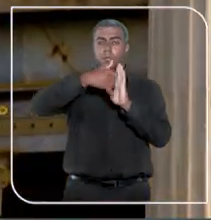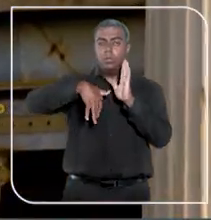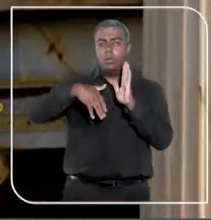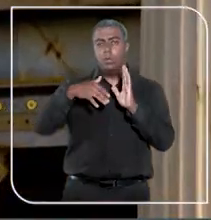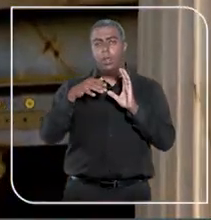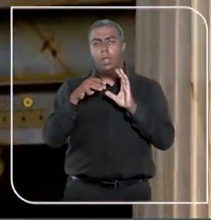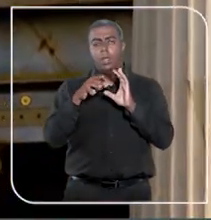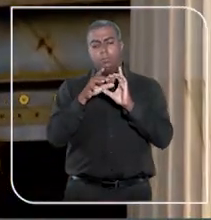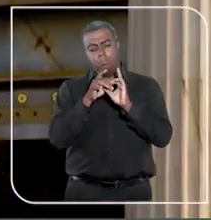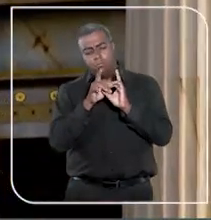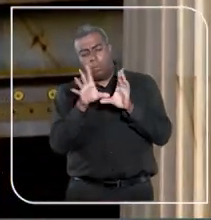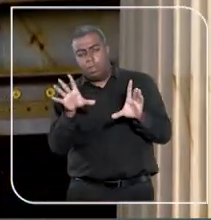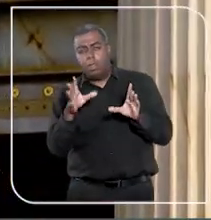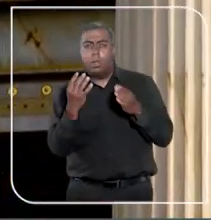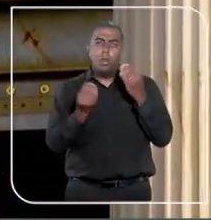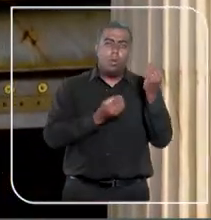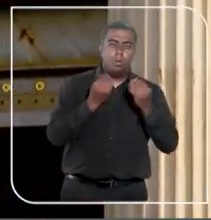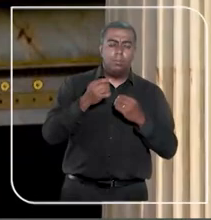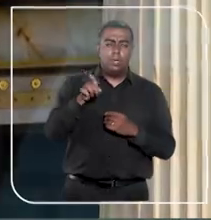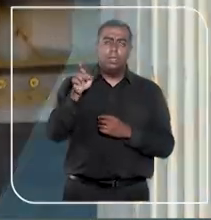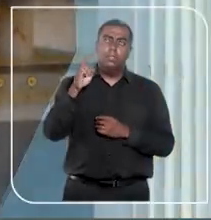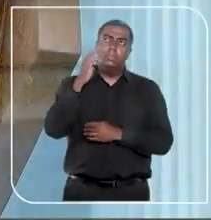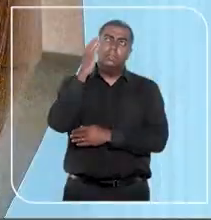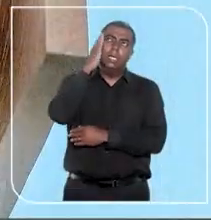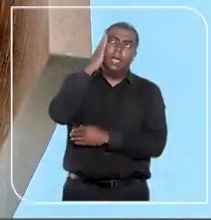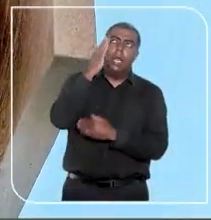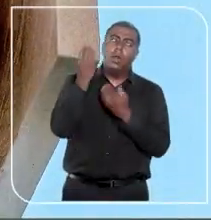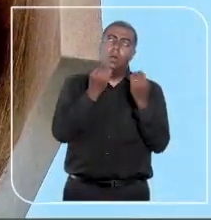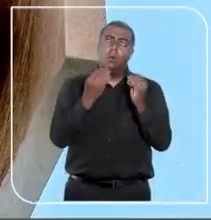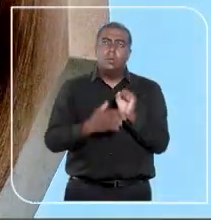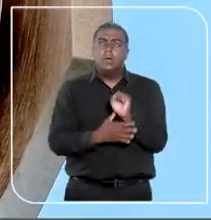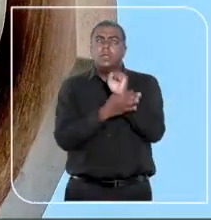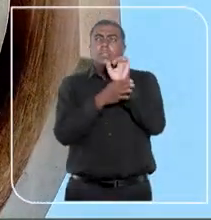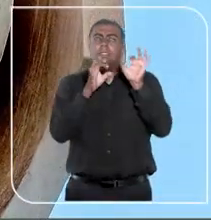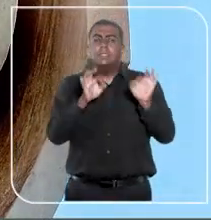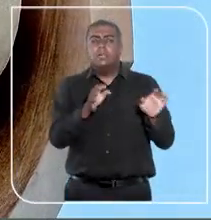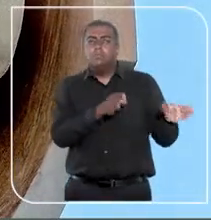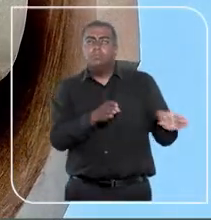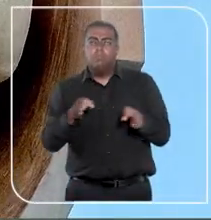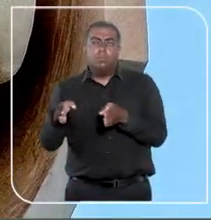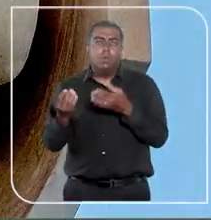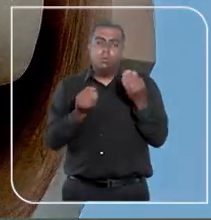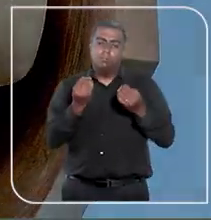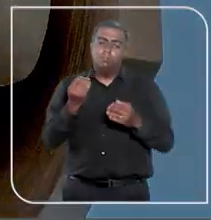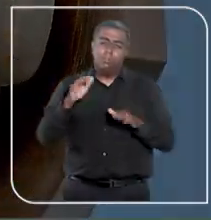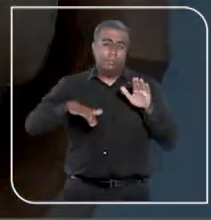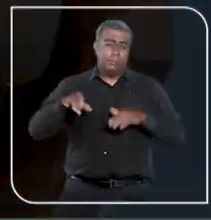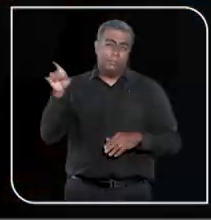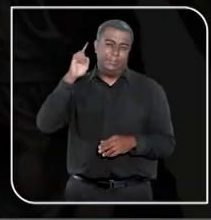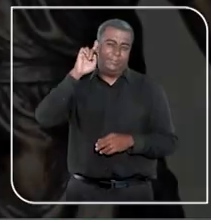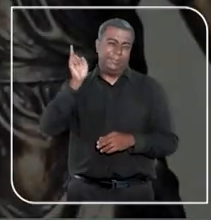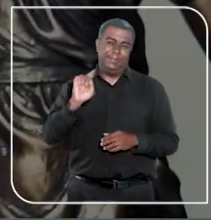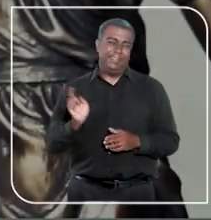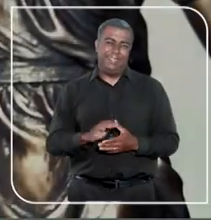talvez ele não tivesse ideia do que seria necessário para garantir esse princípio fundamental à humanidade.